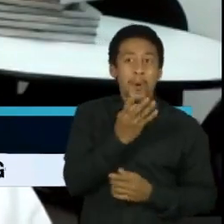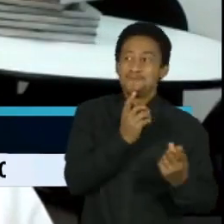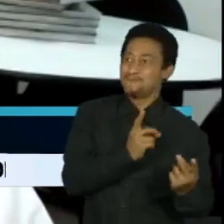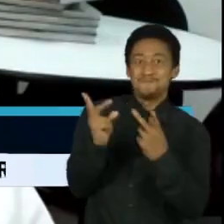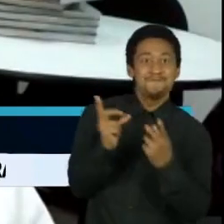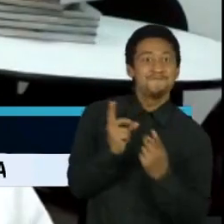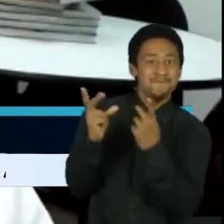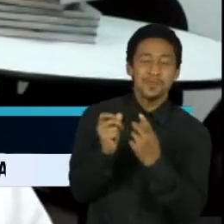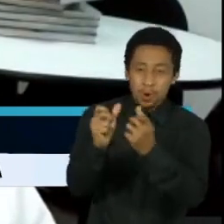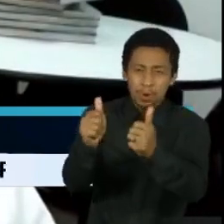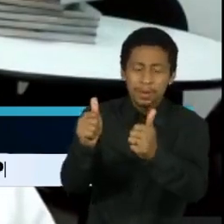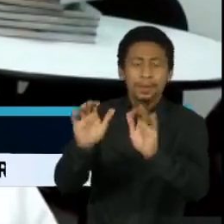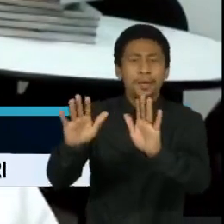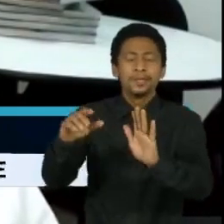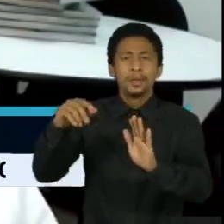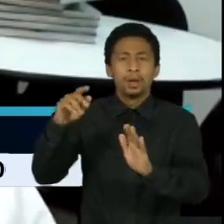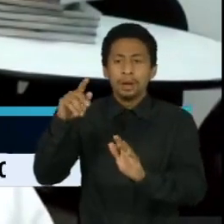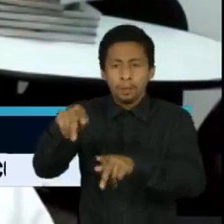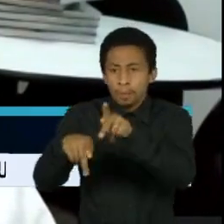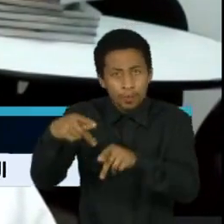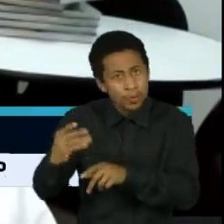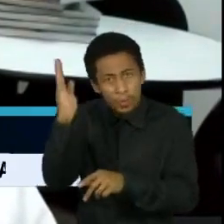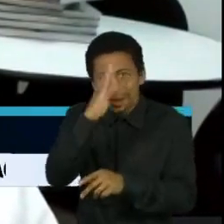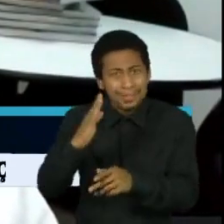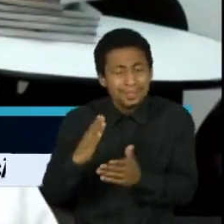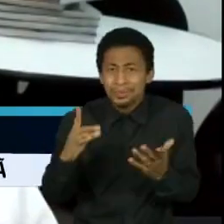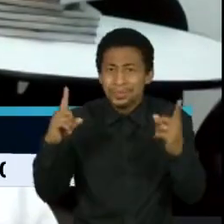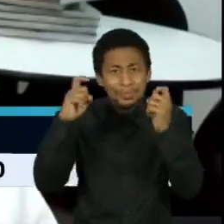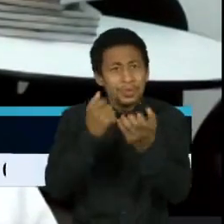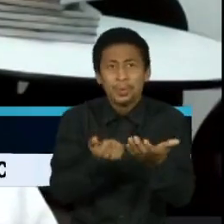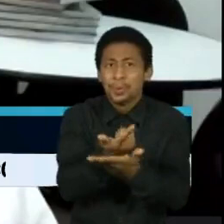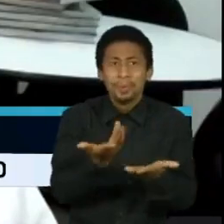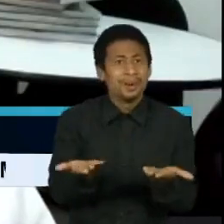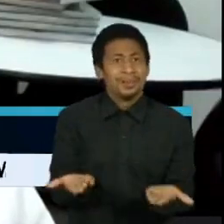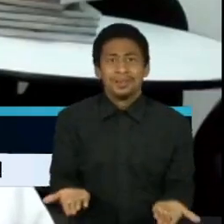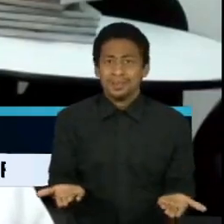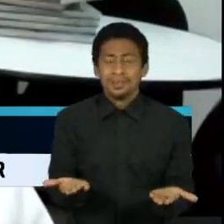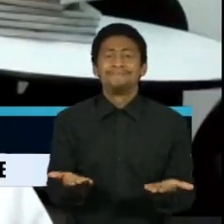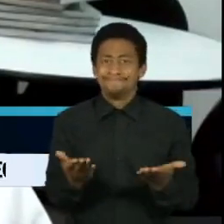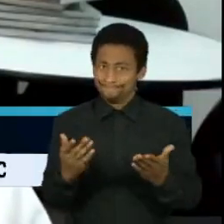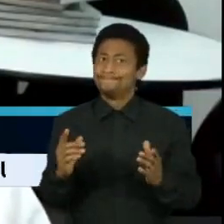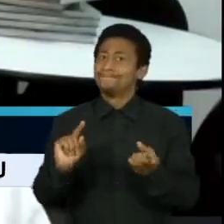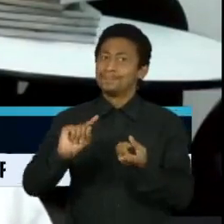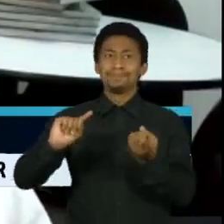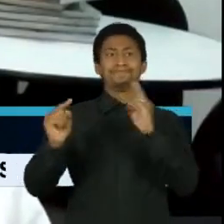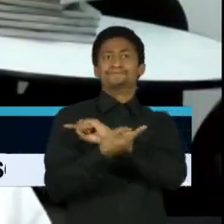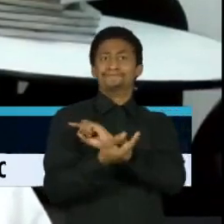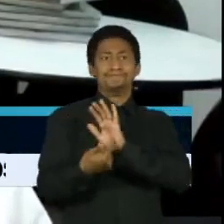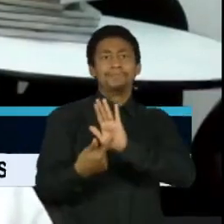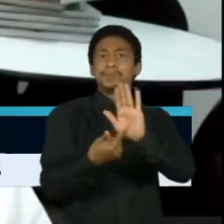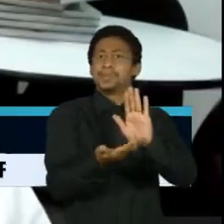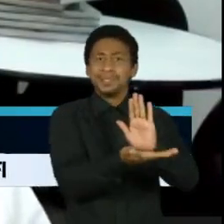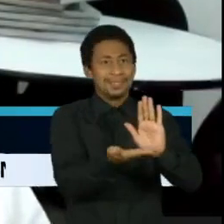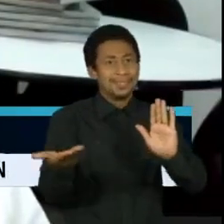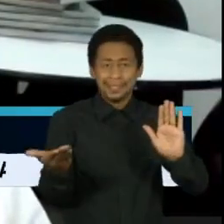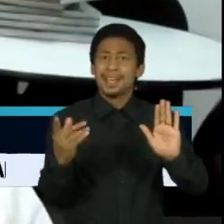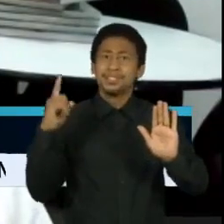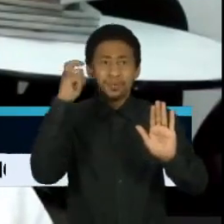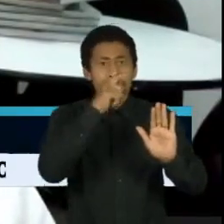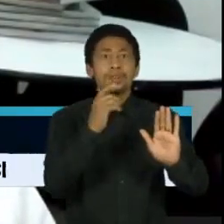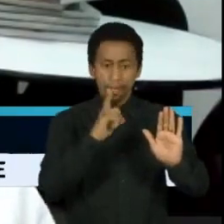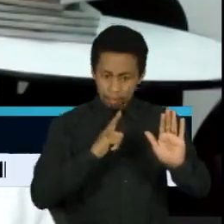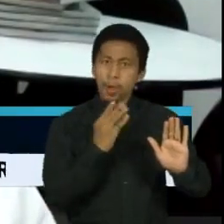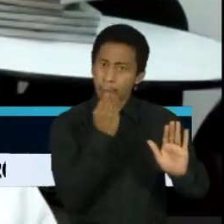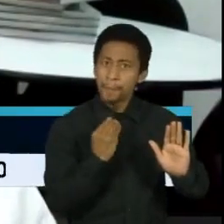pobres brasileiros e para todos os brasileiros. Então, esse é um paradoxo que já existe há algum tempo e é explicado pela